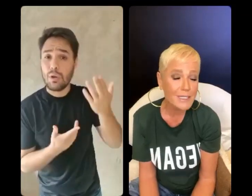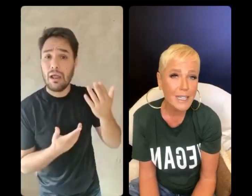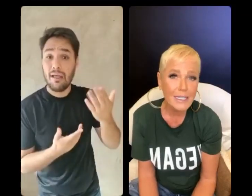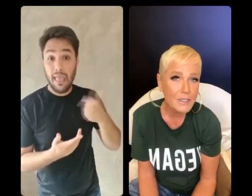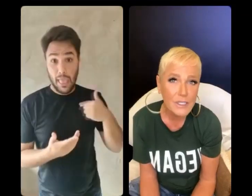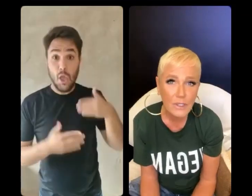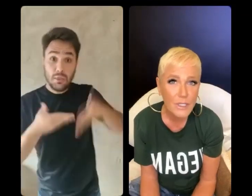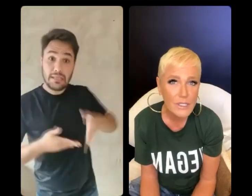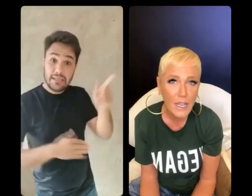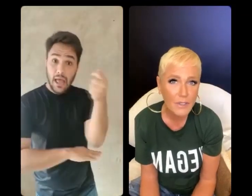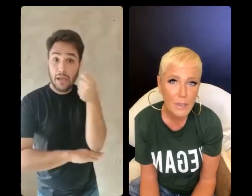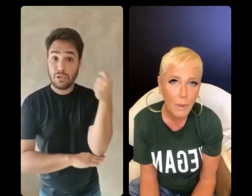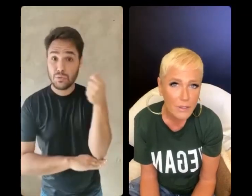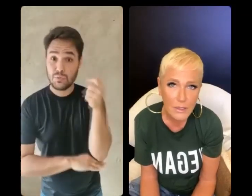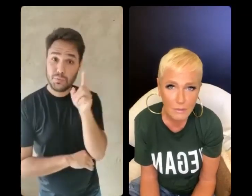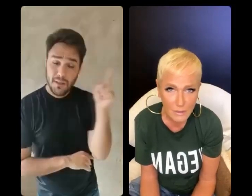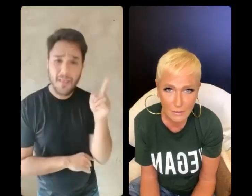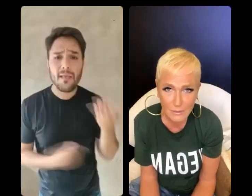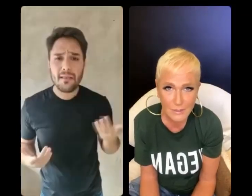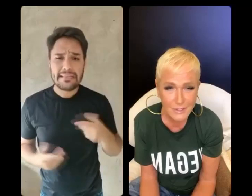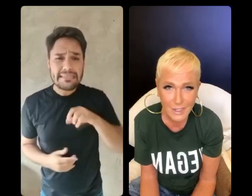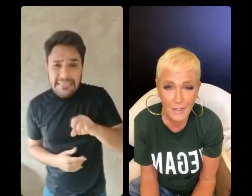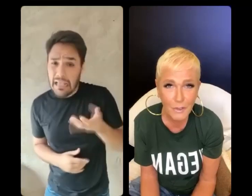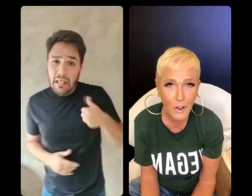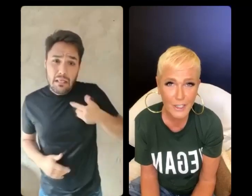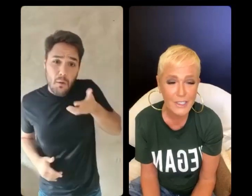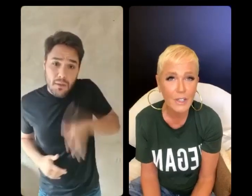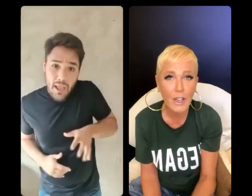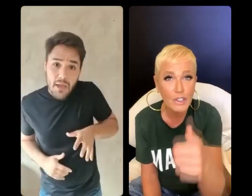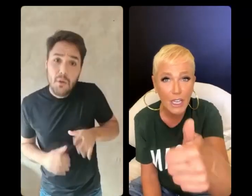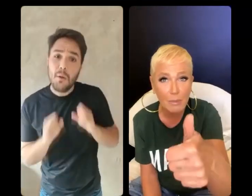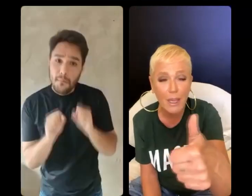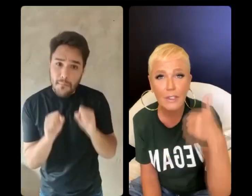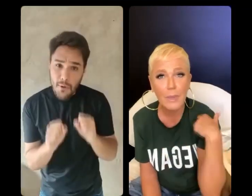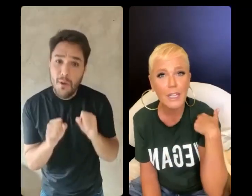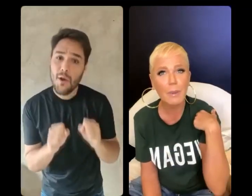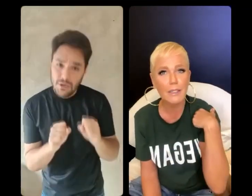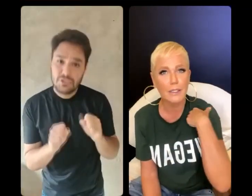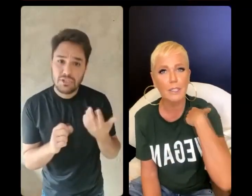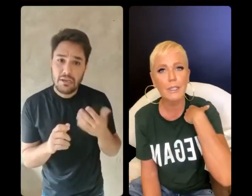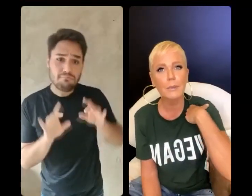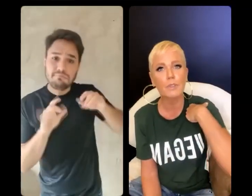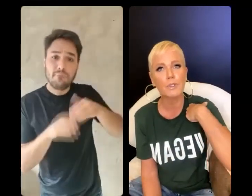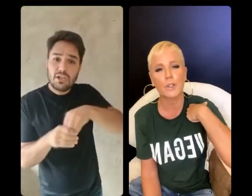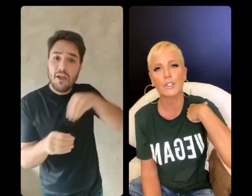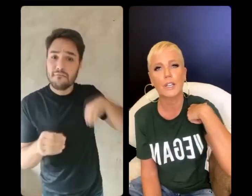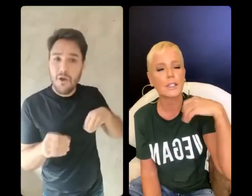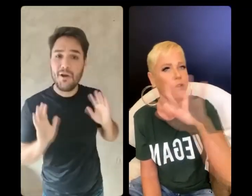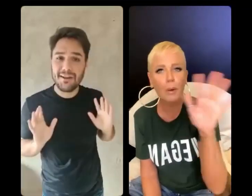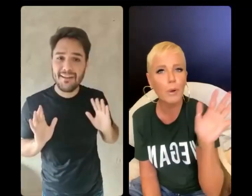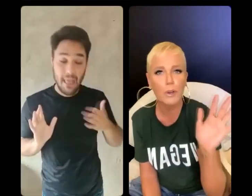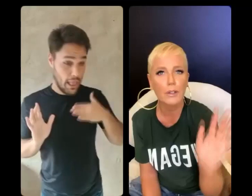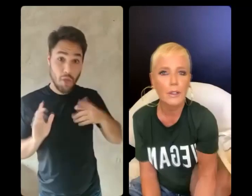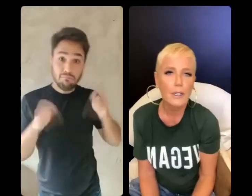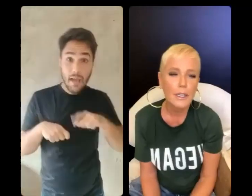Mas se você não quiser, você pode não cair fora. Dizer, olha, eu te respeito e me respeita. Respeita as minhas opções, né?